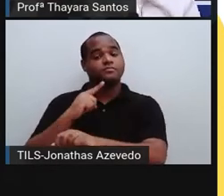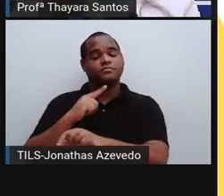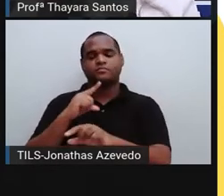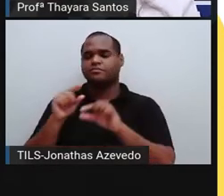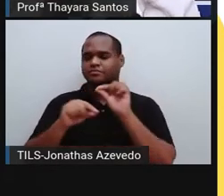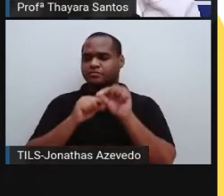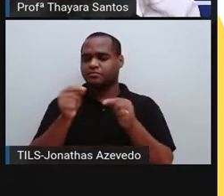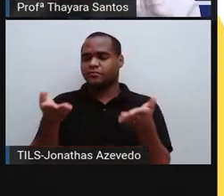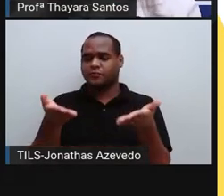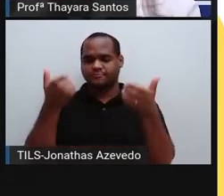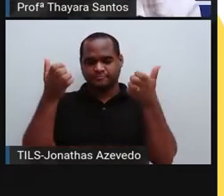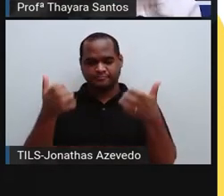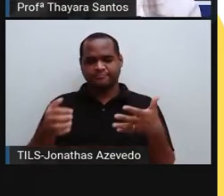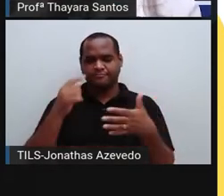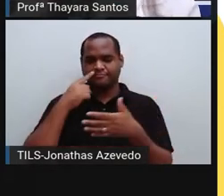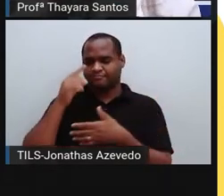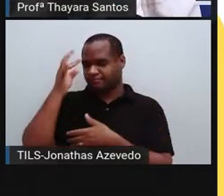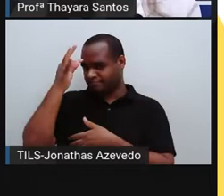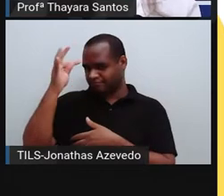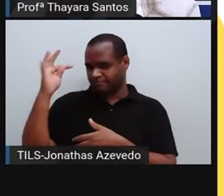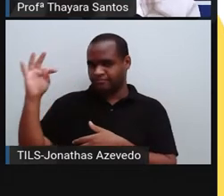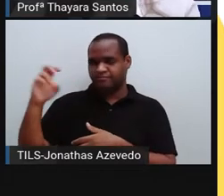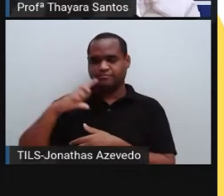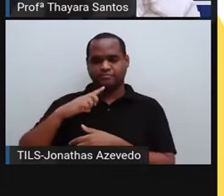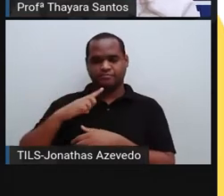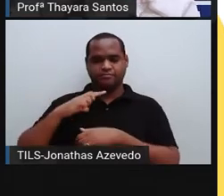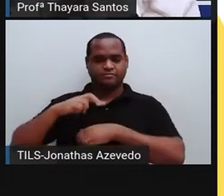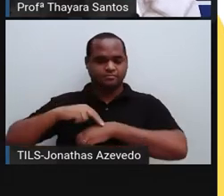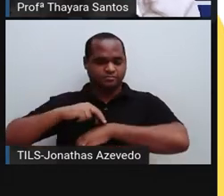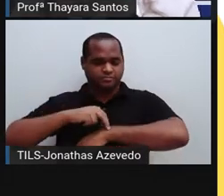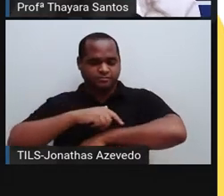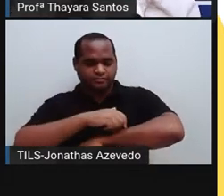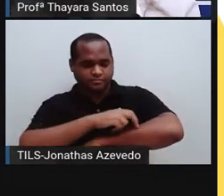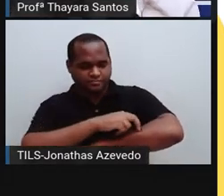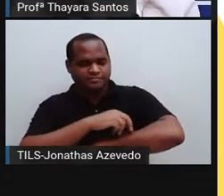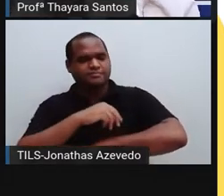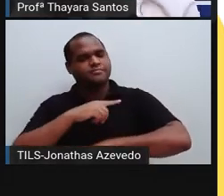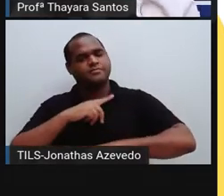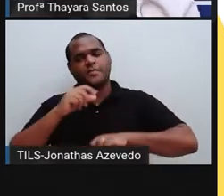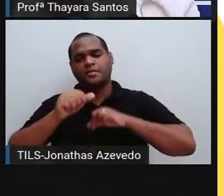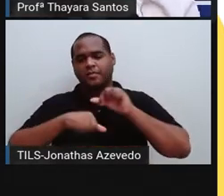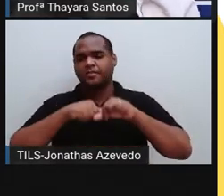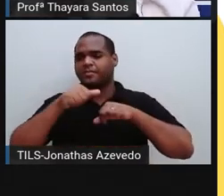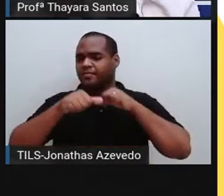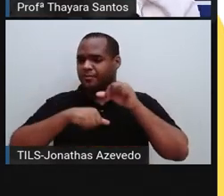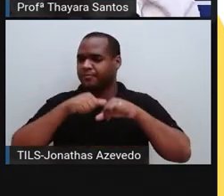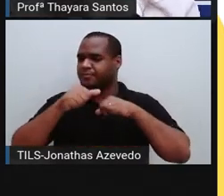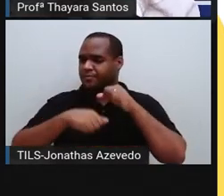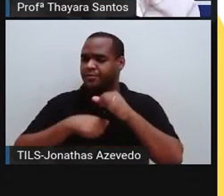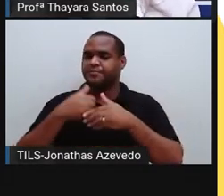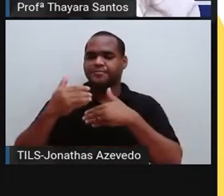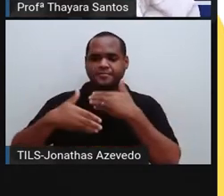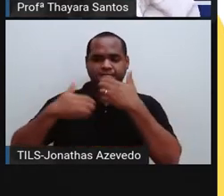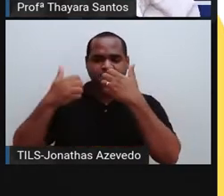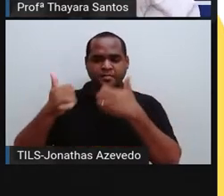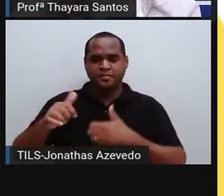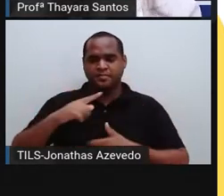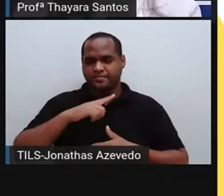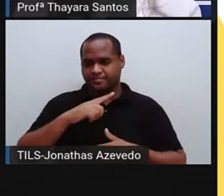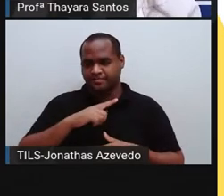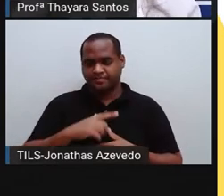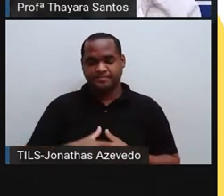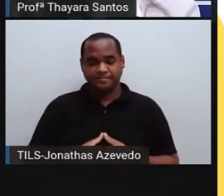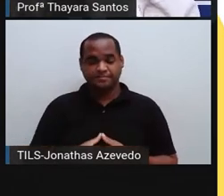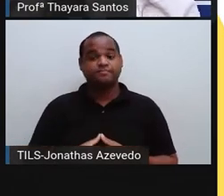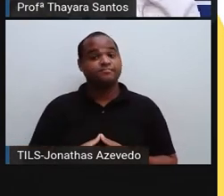existem hoje, segundo a teoria da evolução de Charles Darwin, elas continuam evoluindo. As espécies são hoje